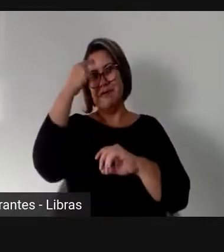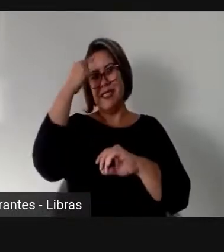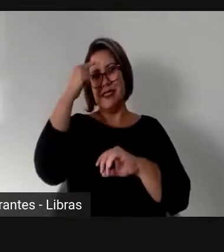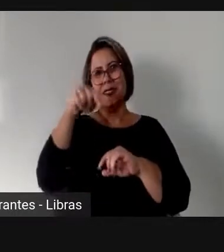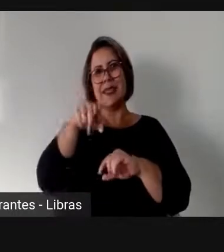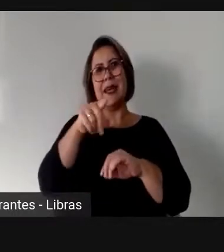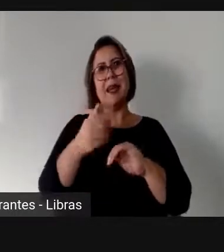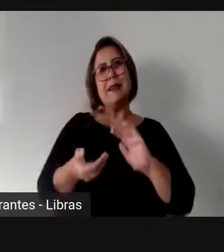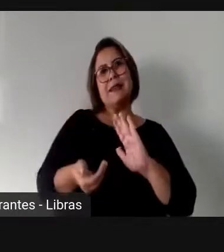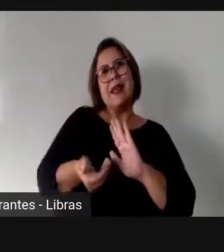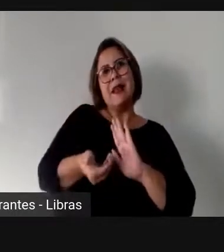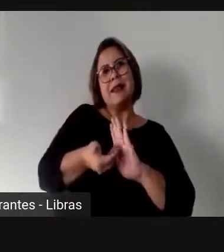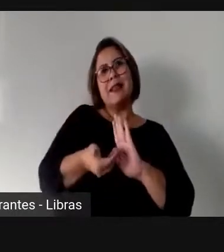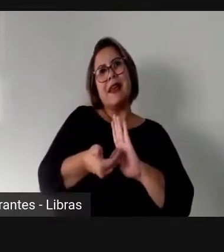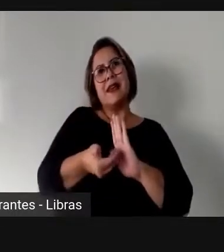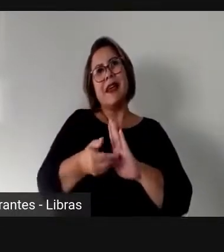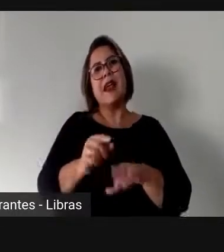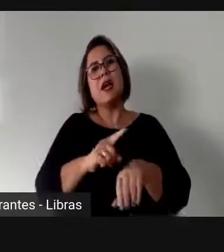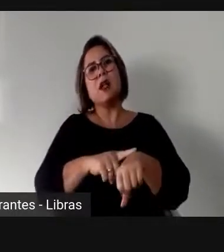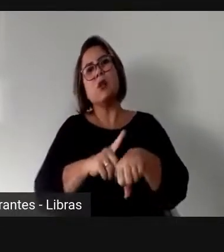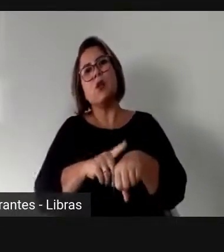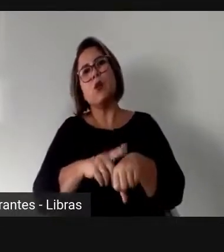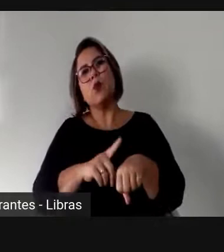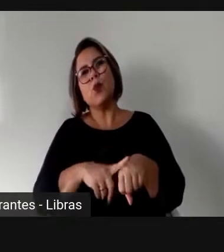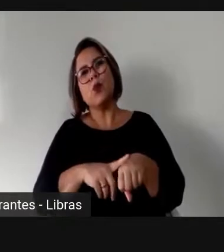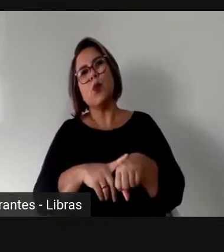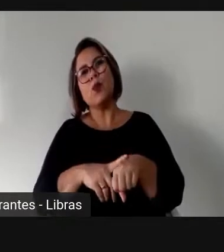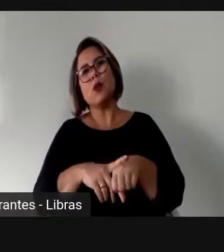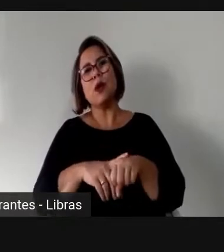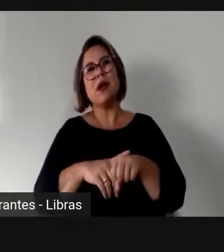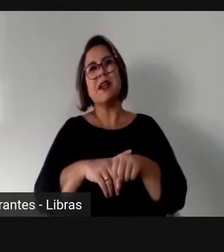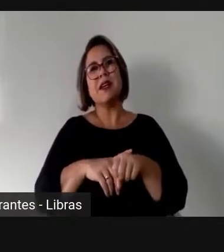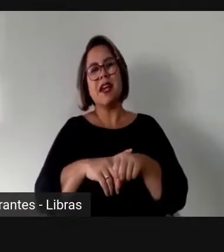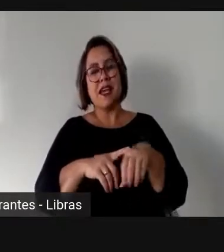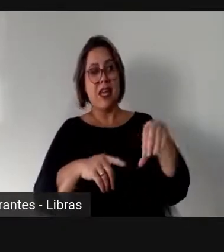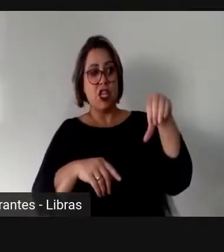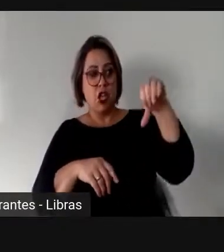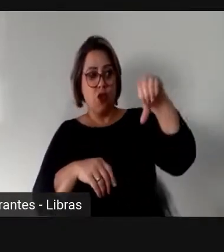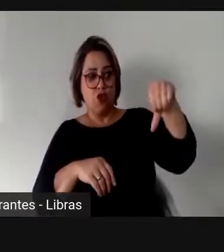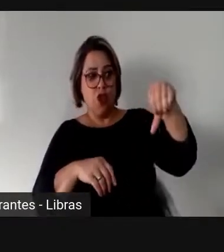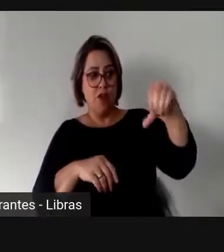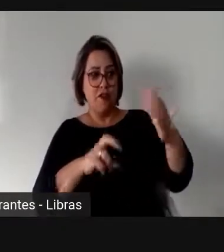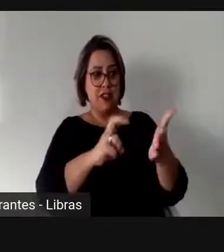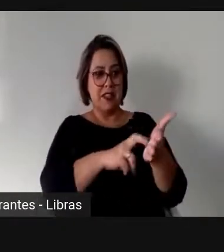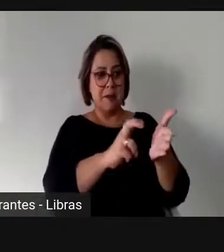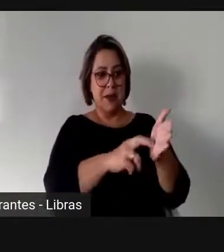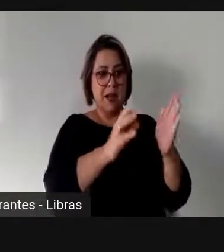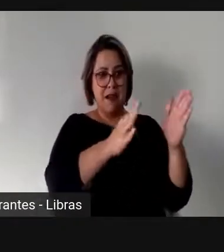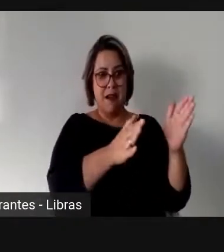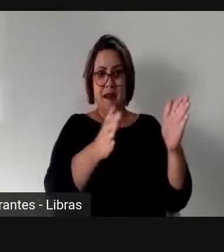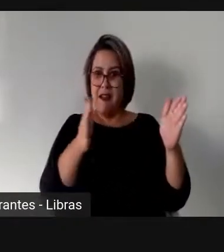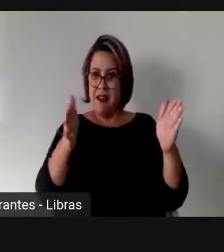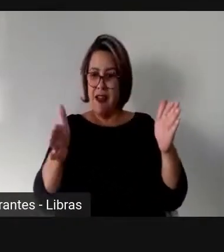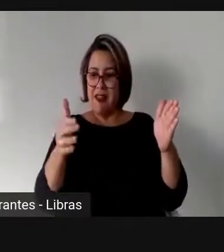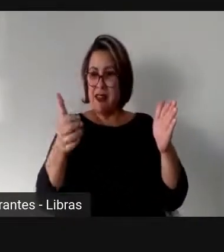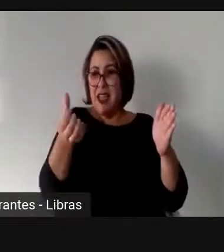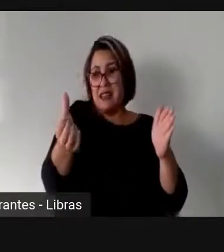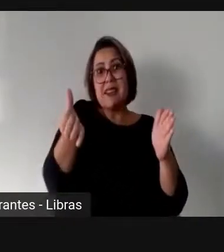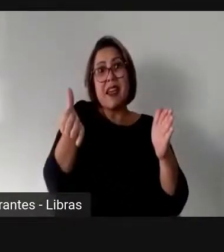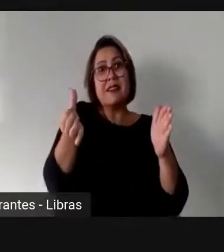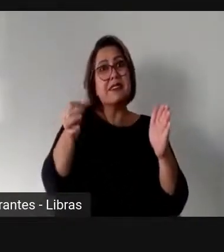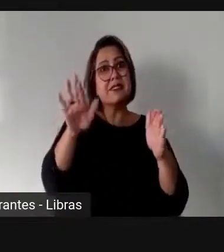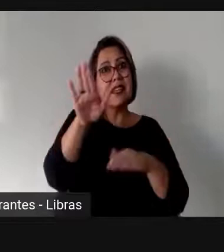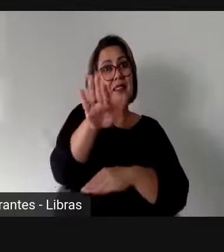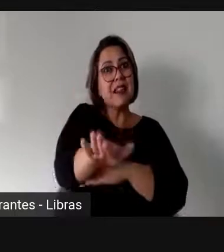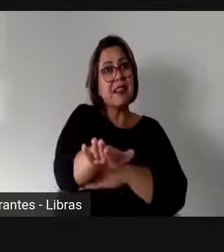se decide entre nove e dezoito horas? Não, as grandes comissões, as grandes decisões das Câmaras,